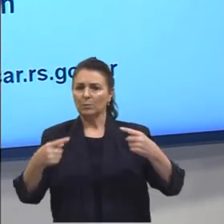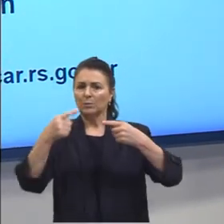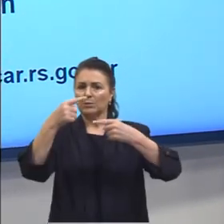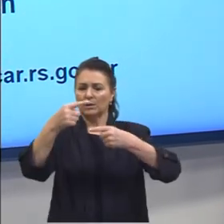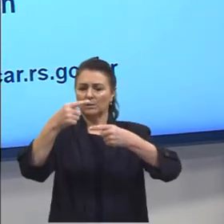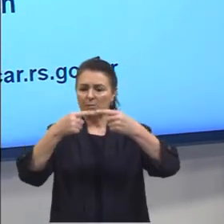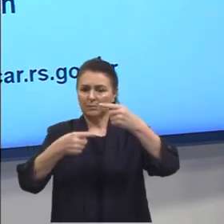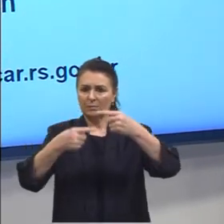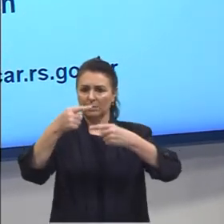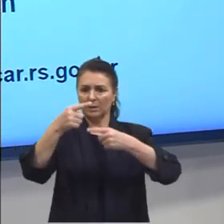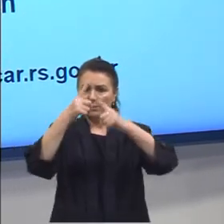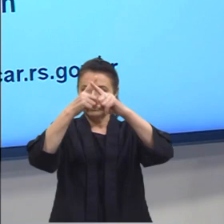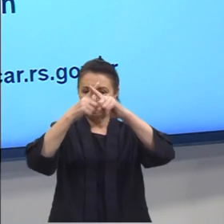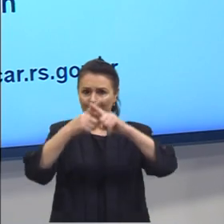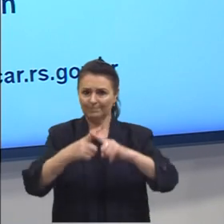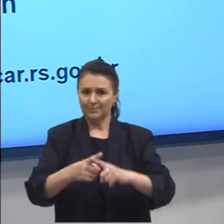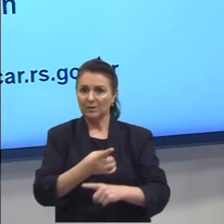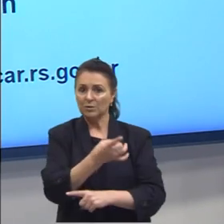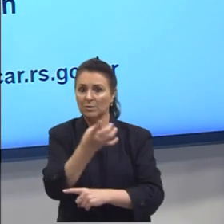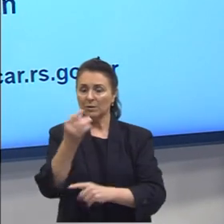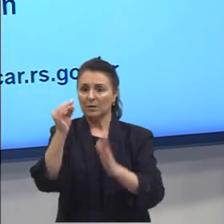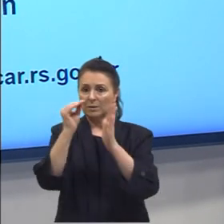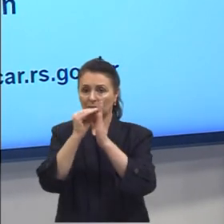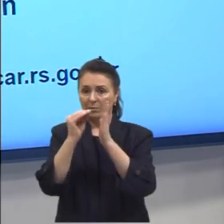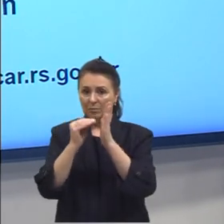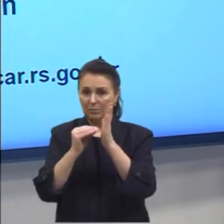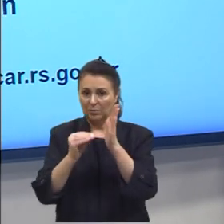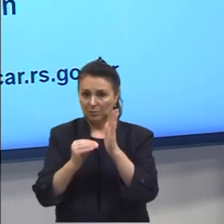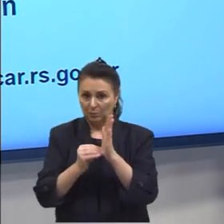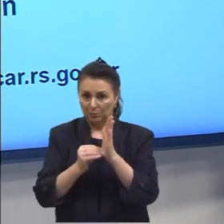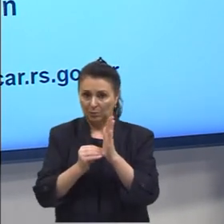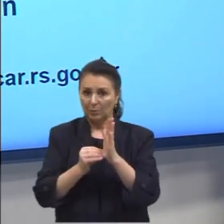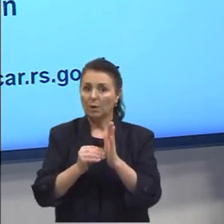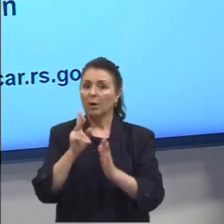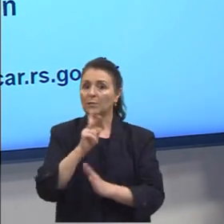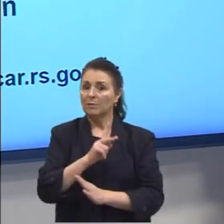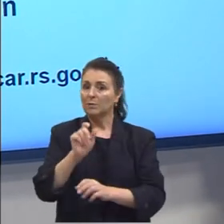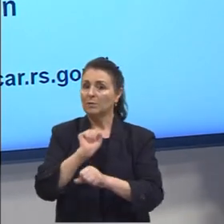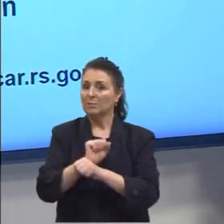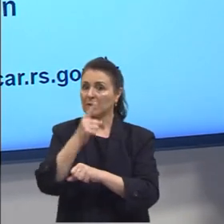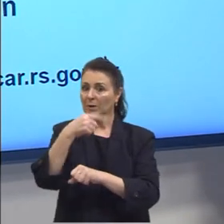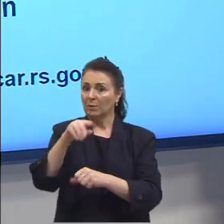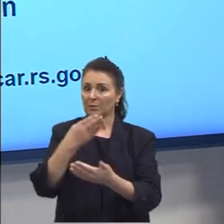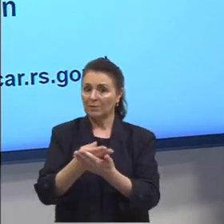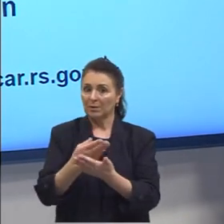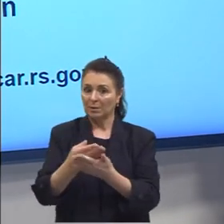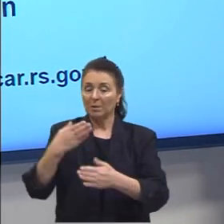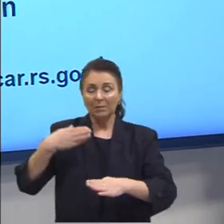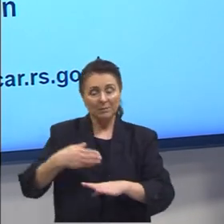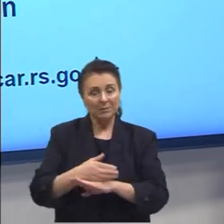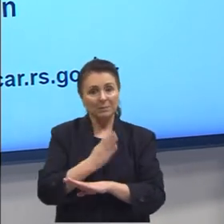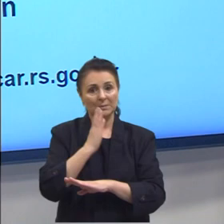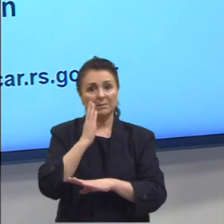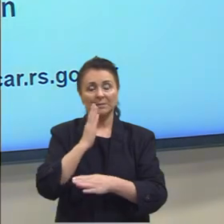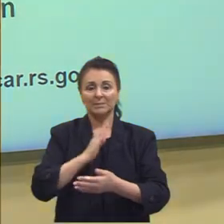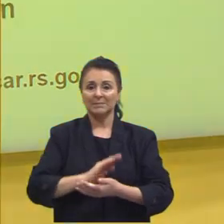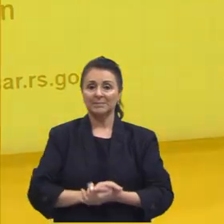mais importantes de cada conteúdo. Então, conto com vocês na próxima aula. Até lá, partiu passar!